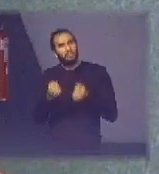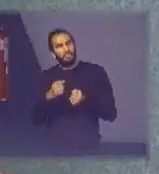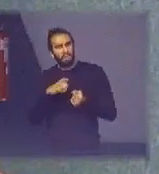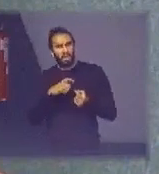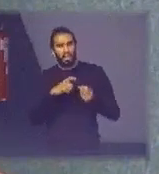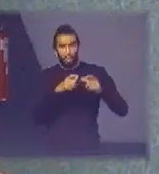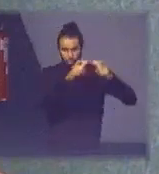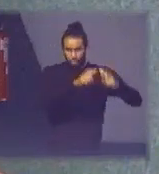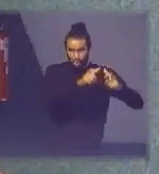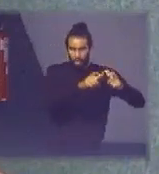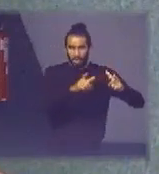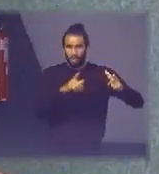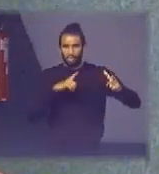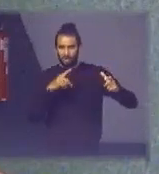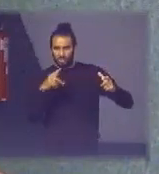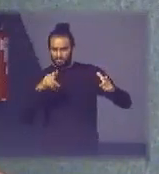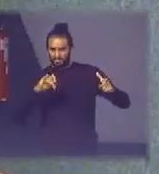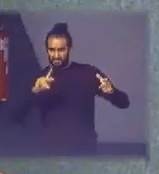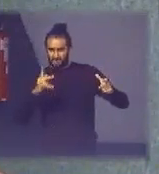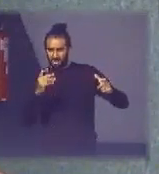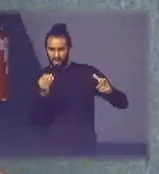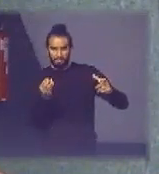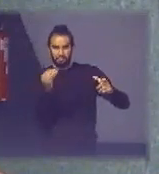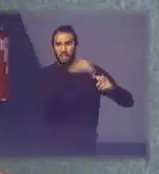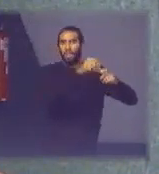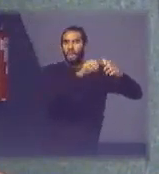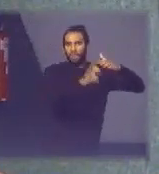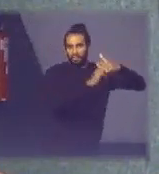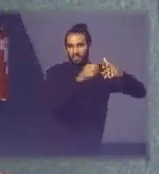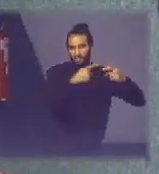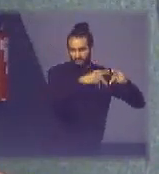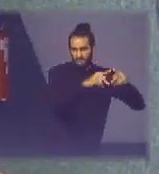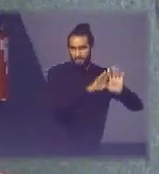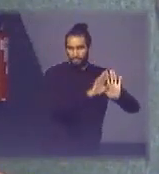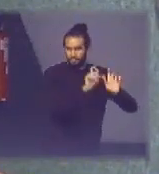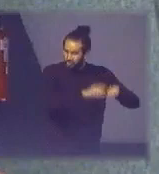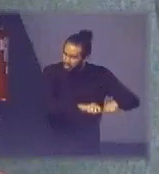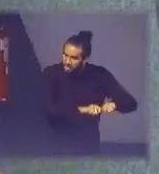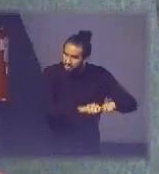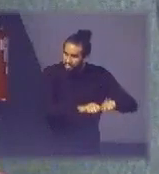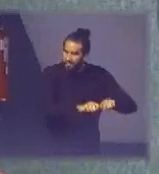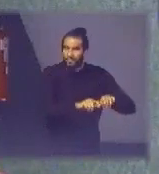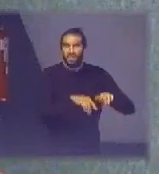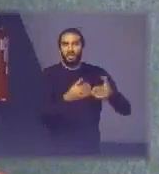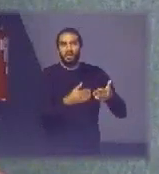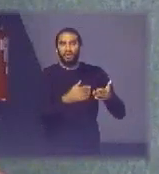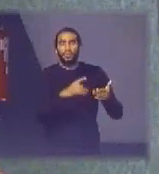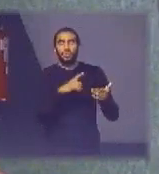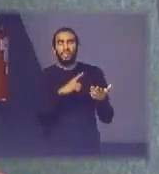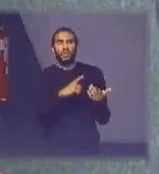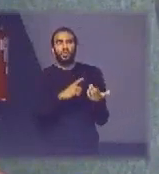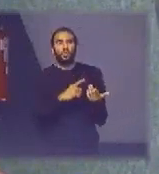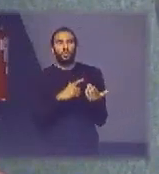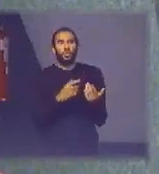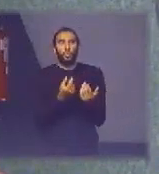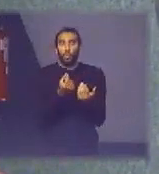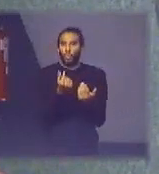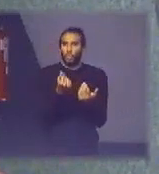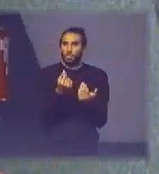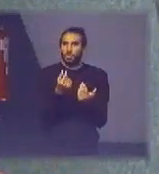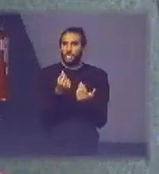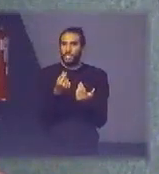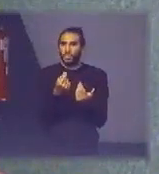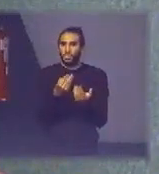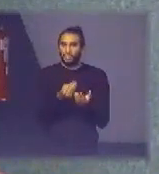de pilhas nosso acoplado ao coletor de lâmpadas e com isso a gente pode rachar o custo do frete a gente